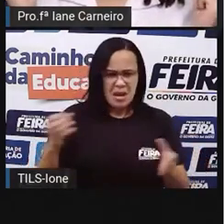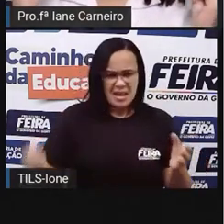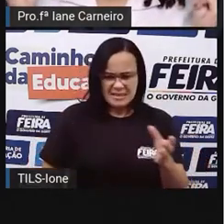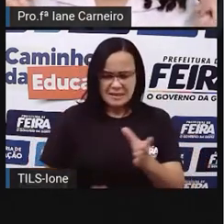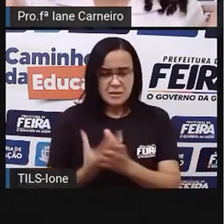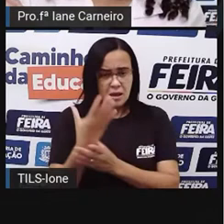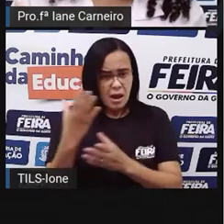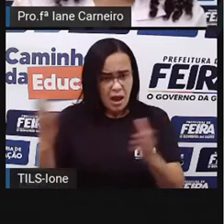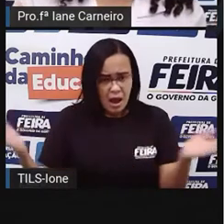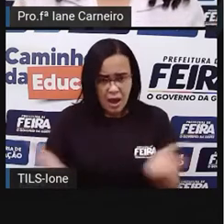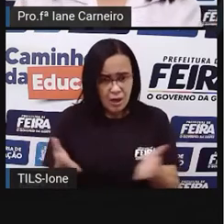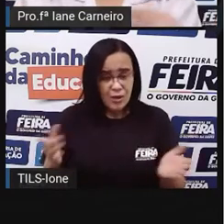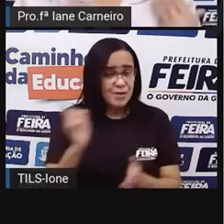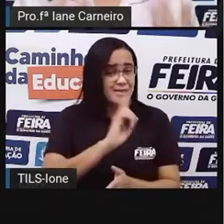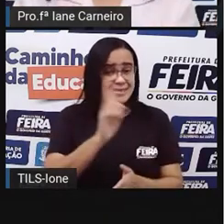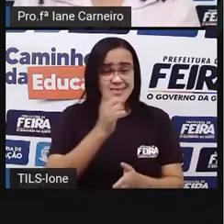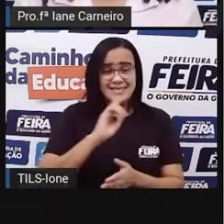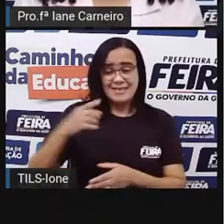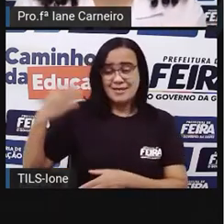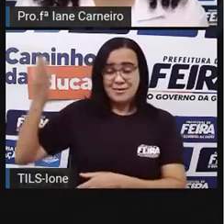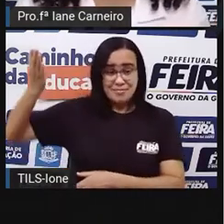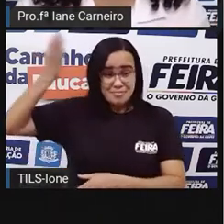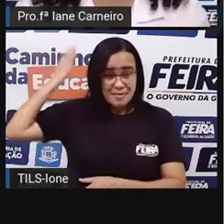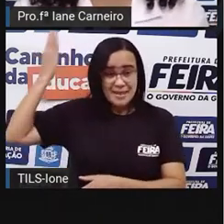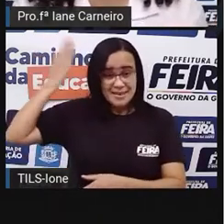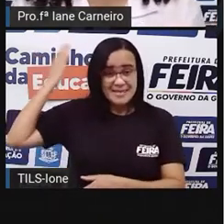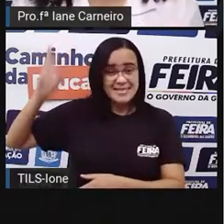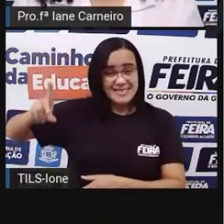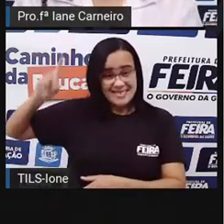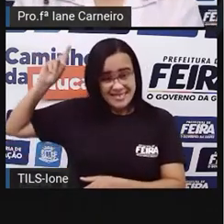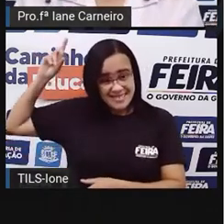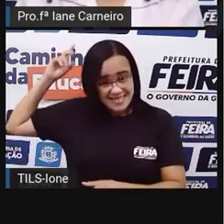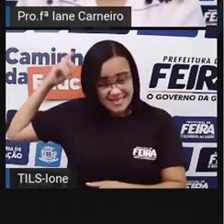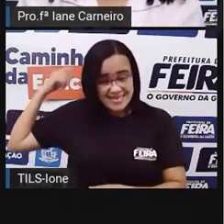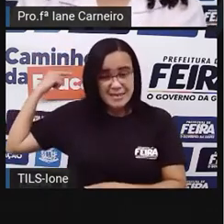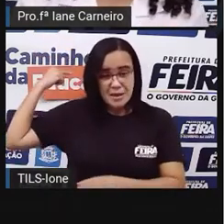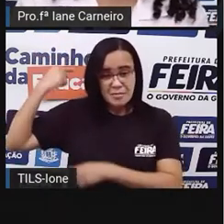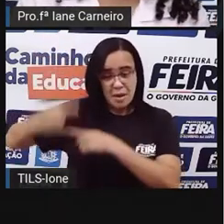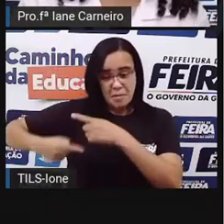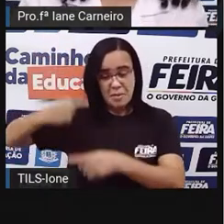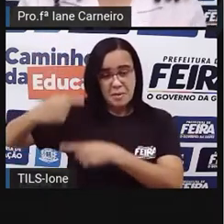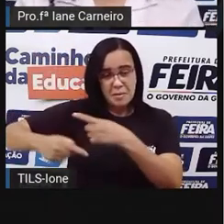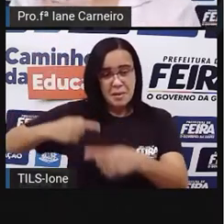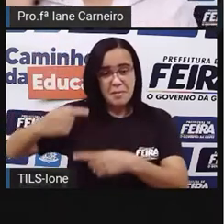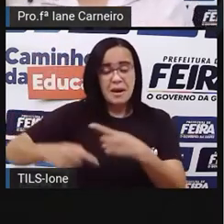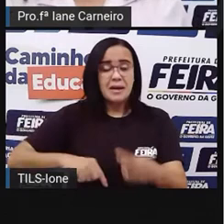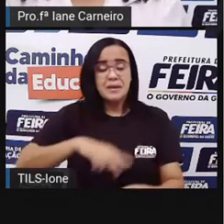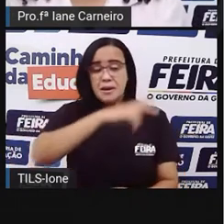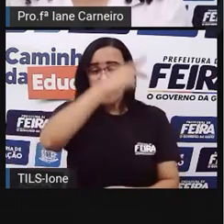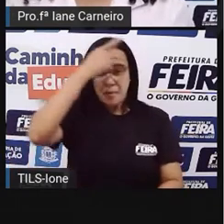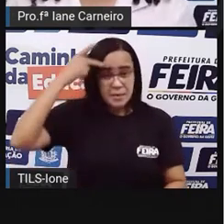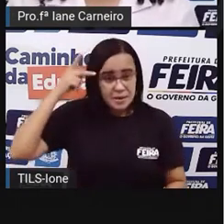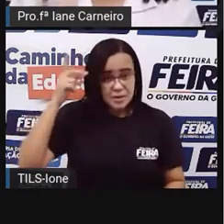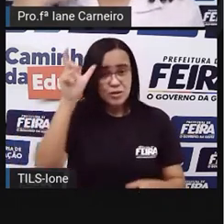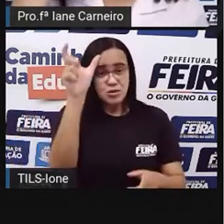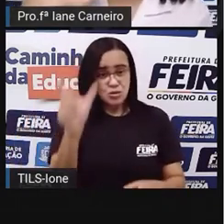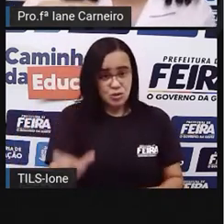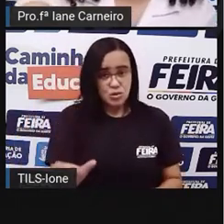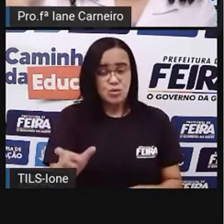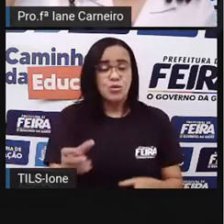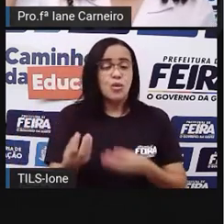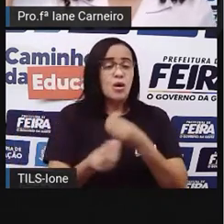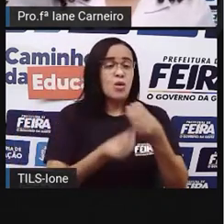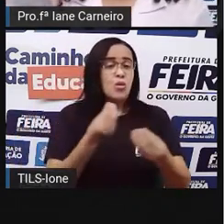né? Desde antigamente, que existia, né? Essa função do calígrafo ou da calígrafa, né? Que é a